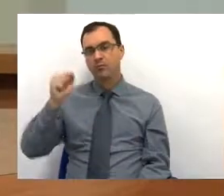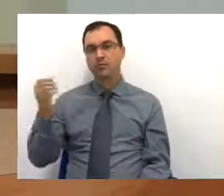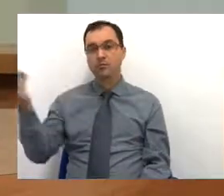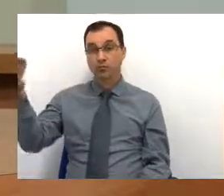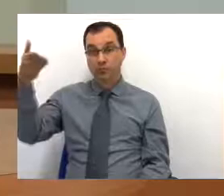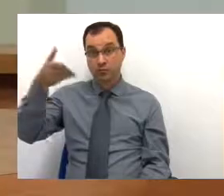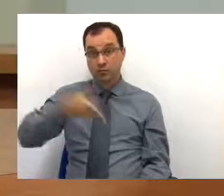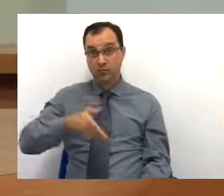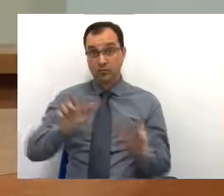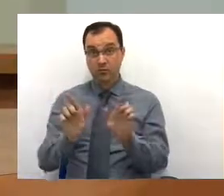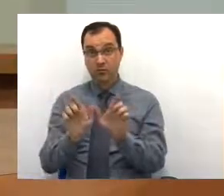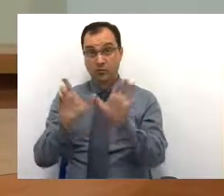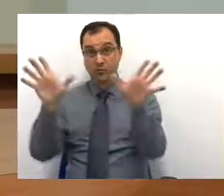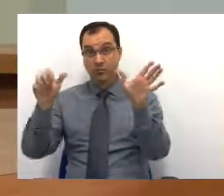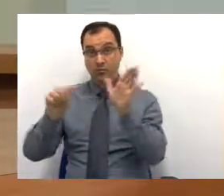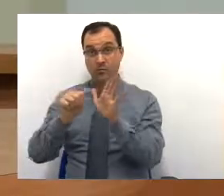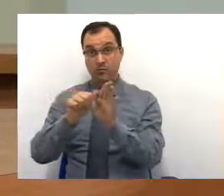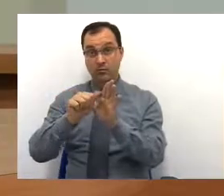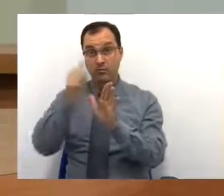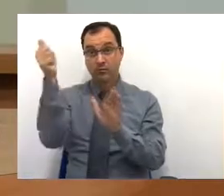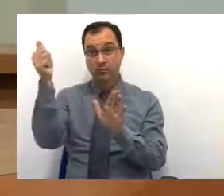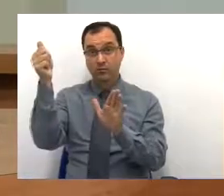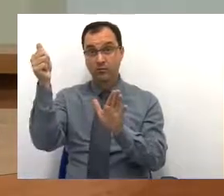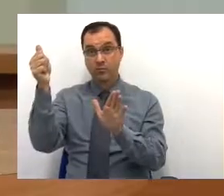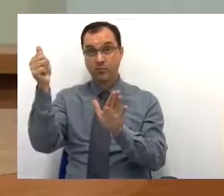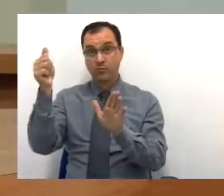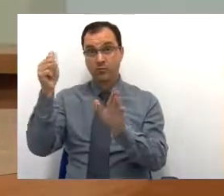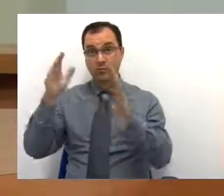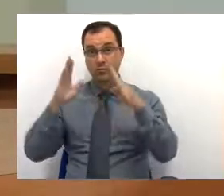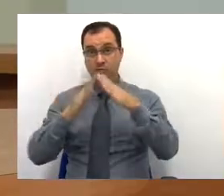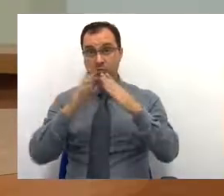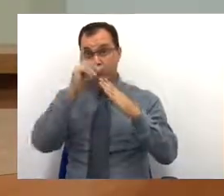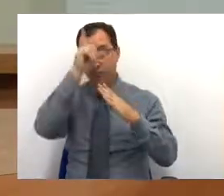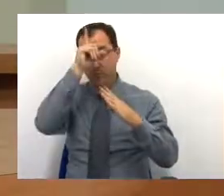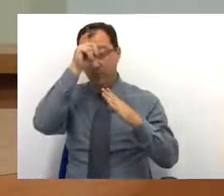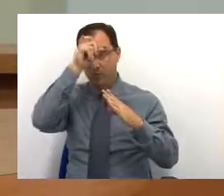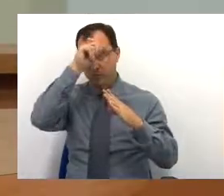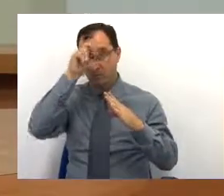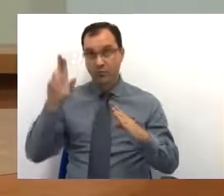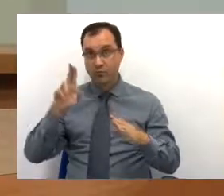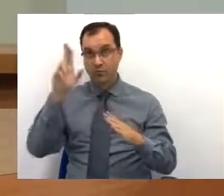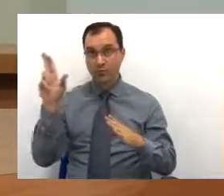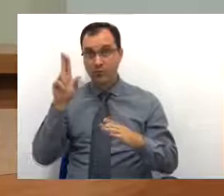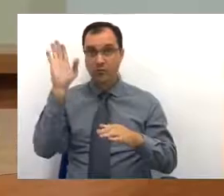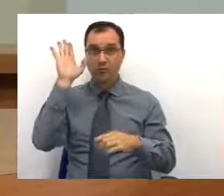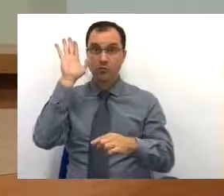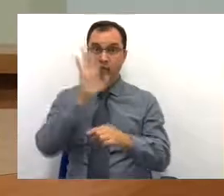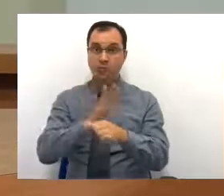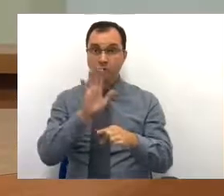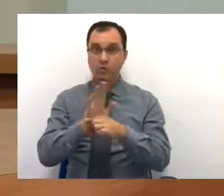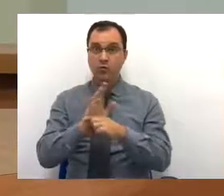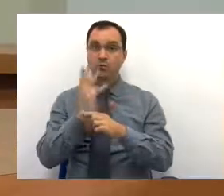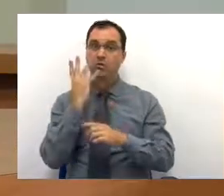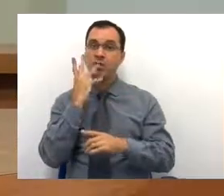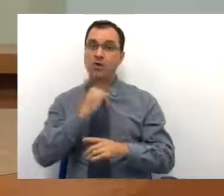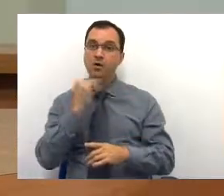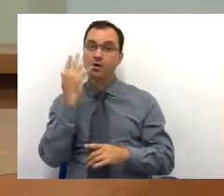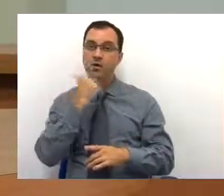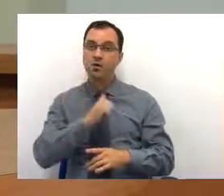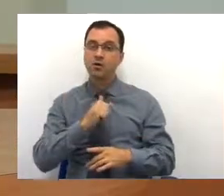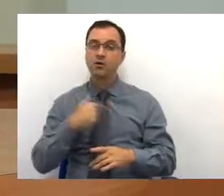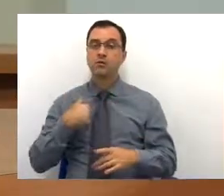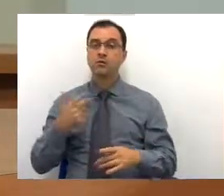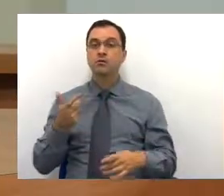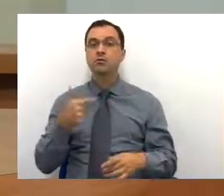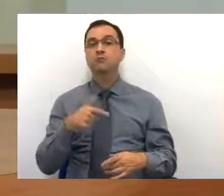Guarulhos a primeira, o primeiro hospital universitário pediátrico. evitaríamos que nós sofremos